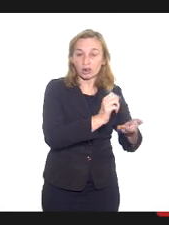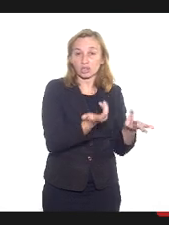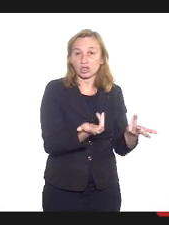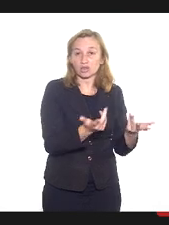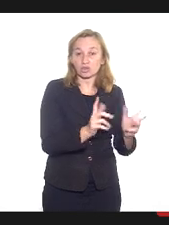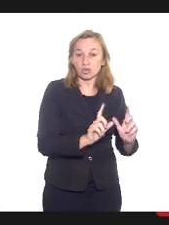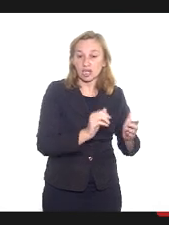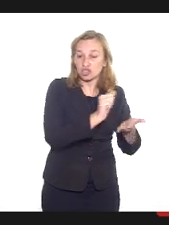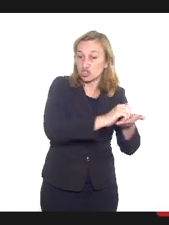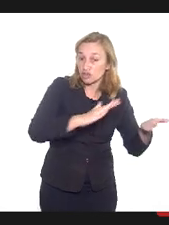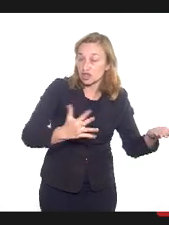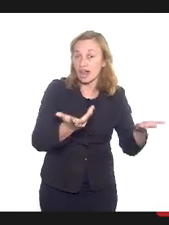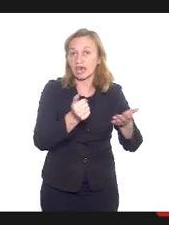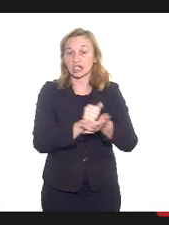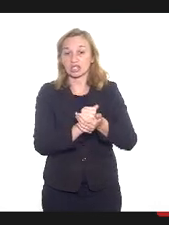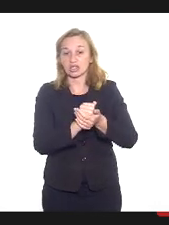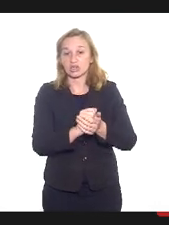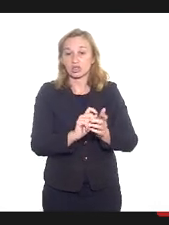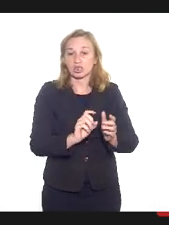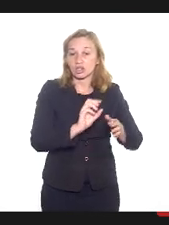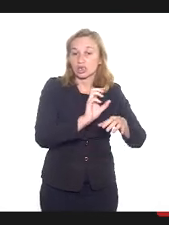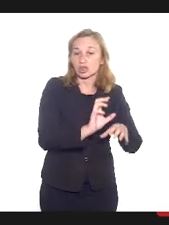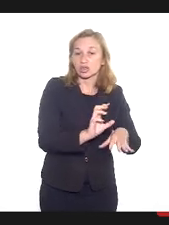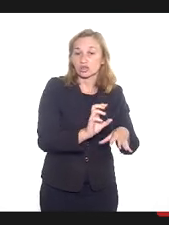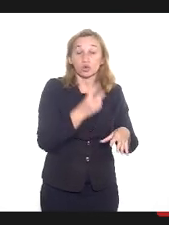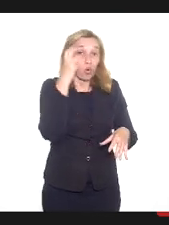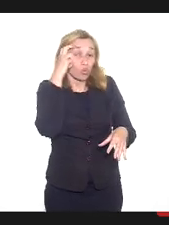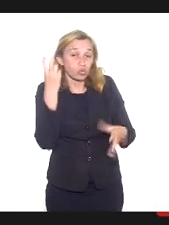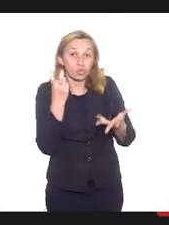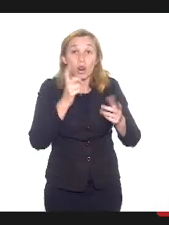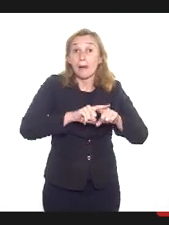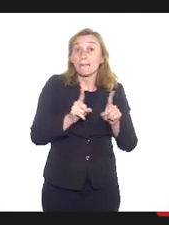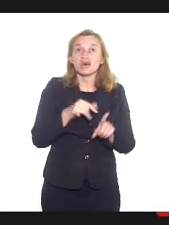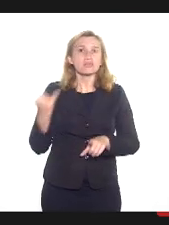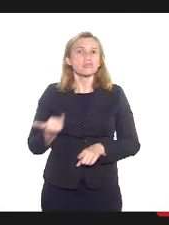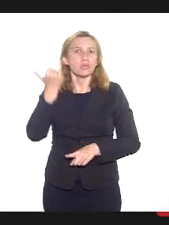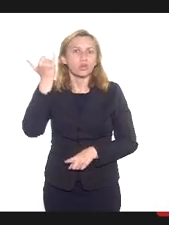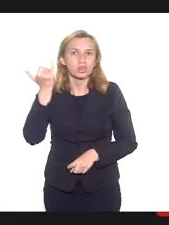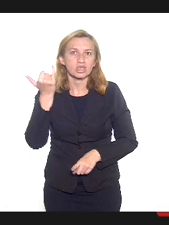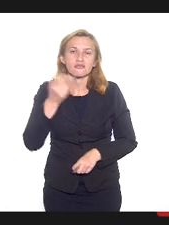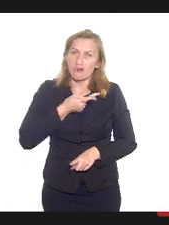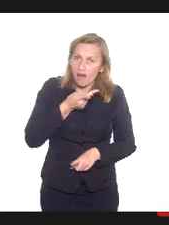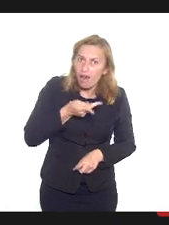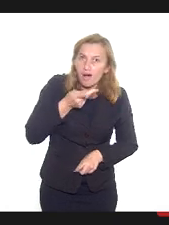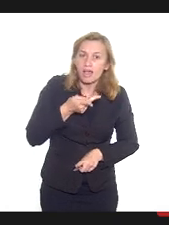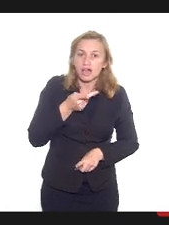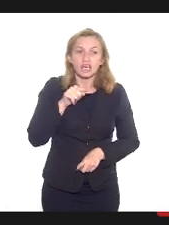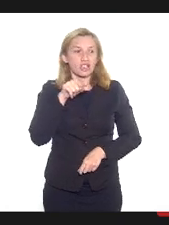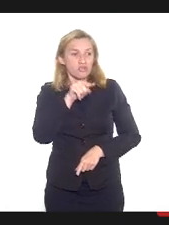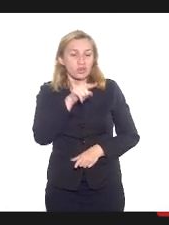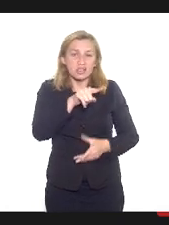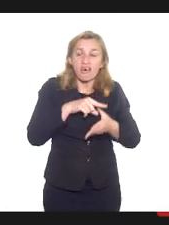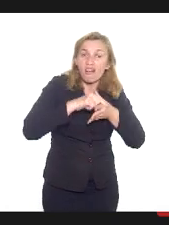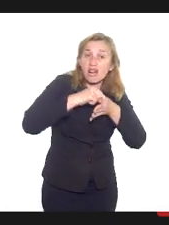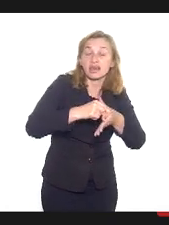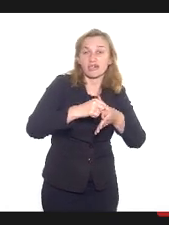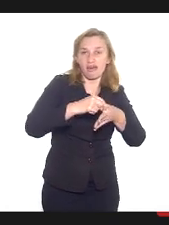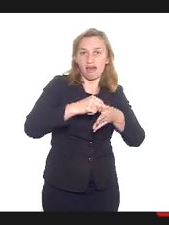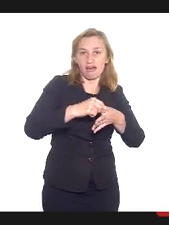seus regimentos, enfim, as suas especificações, mas é muito importante ressaltar que você liderar